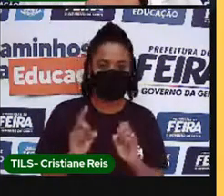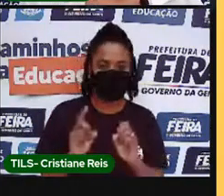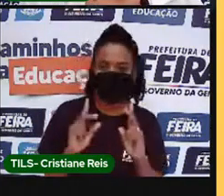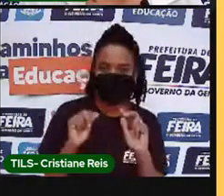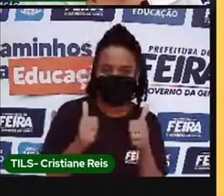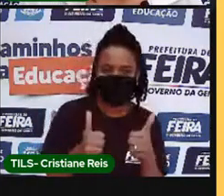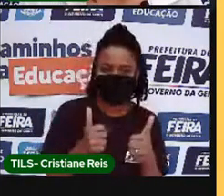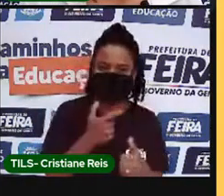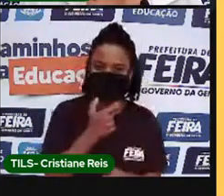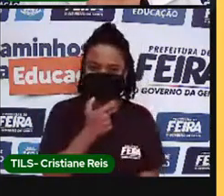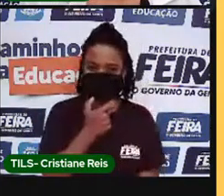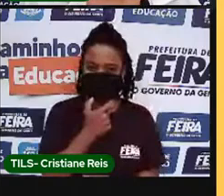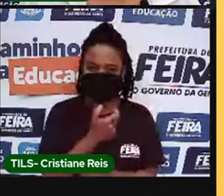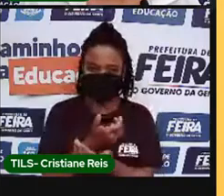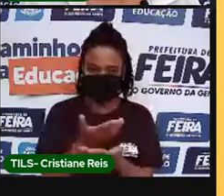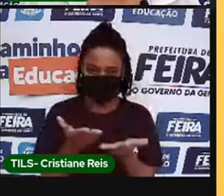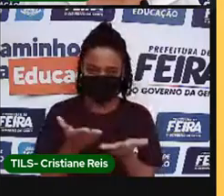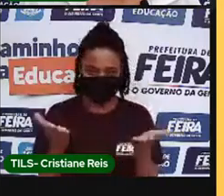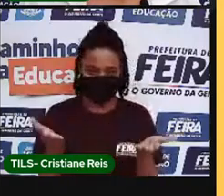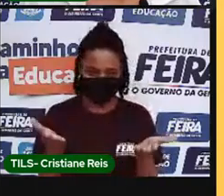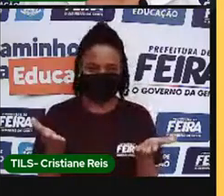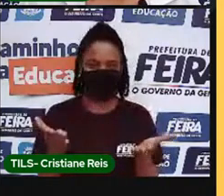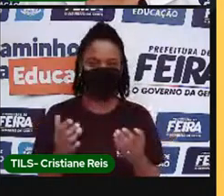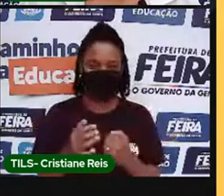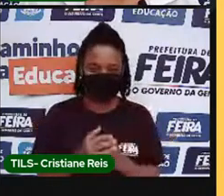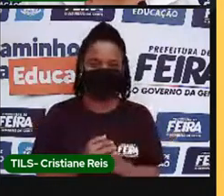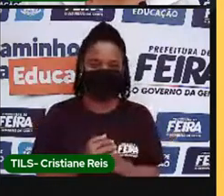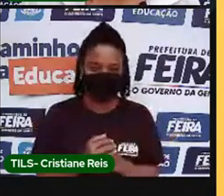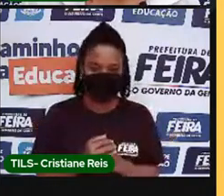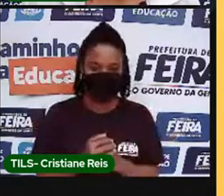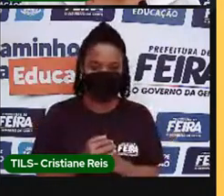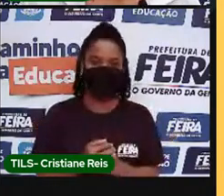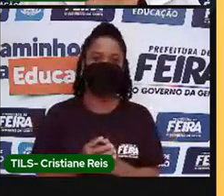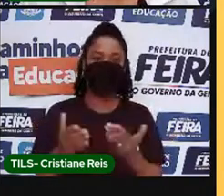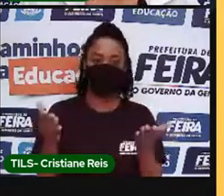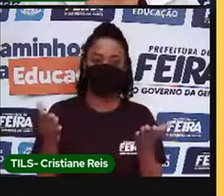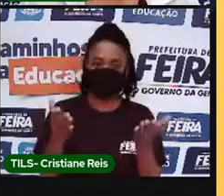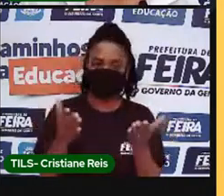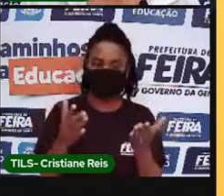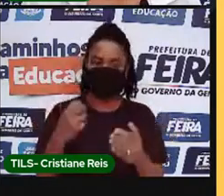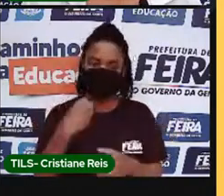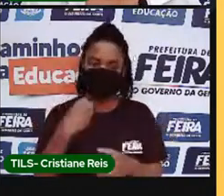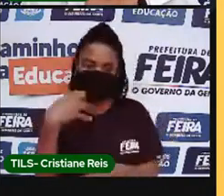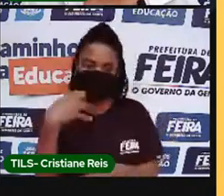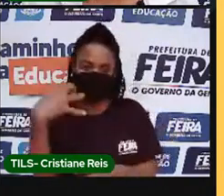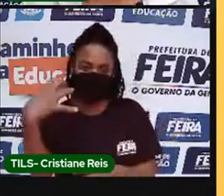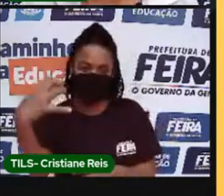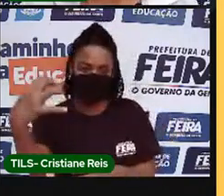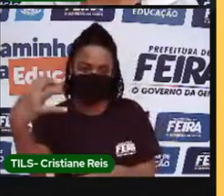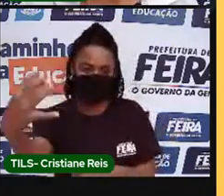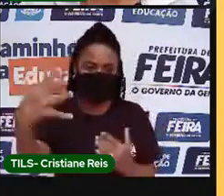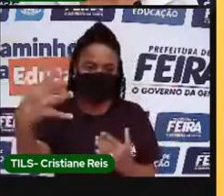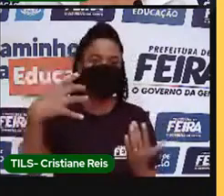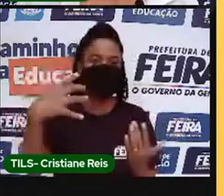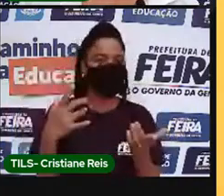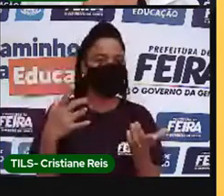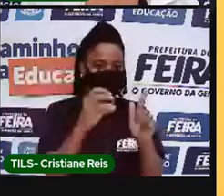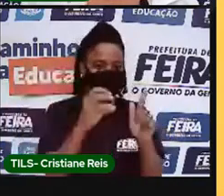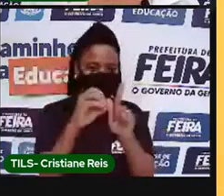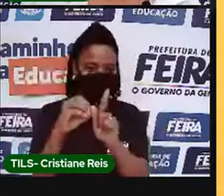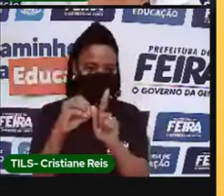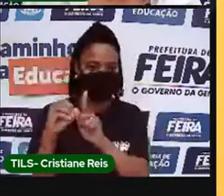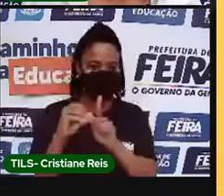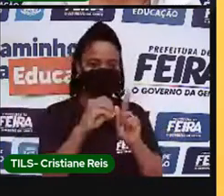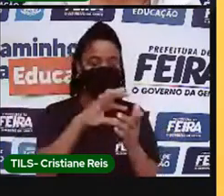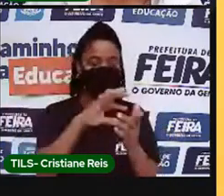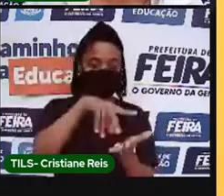concluída a nossa viagem, as nossas aventuras pelo Google Arts and Culture, que eu deixo